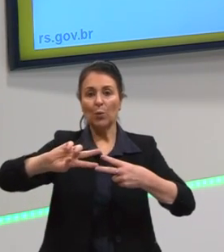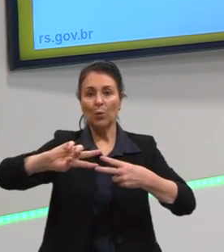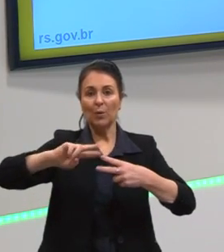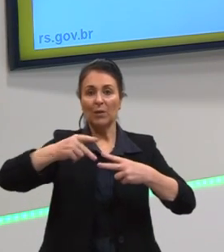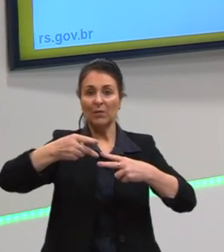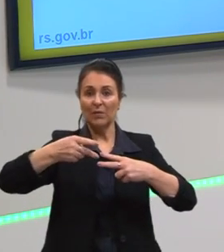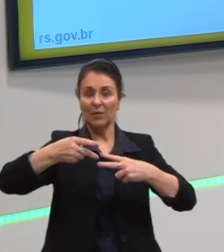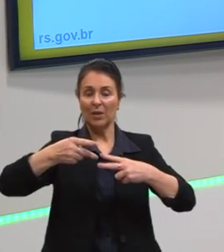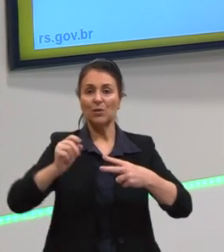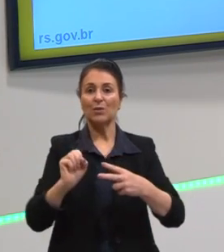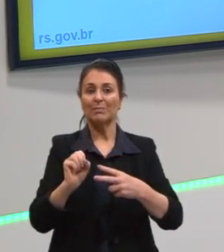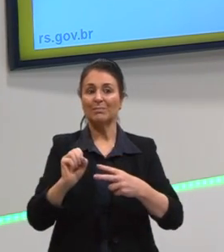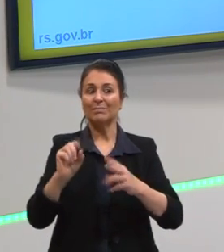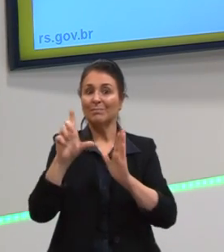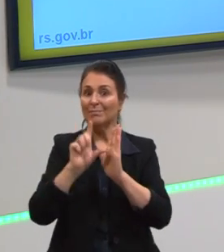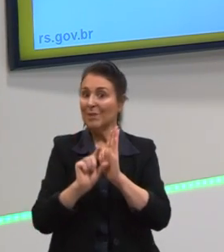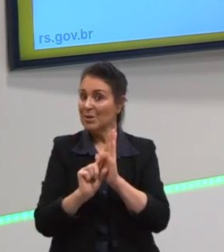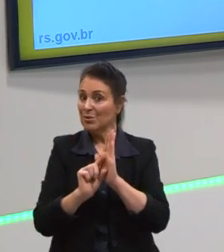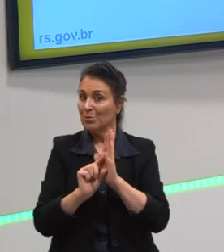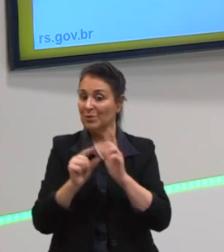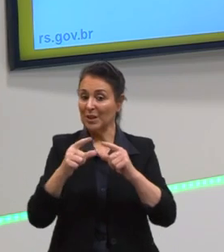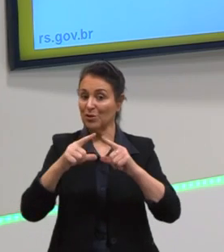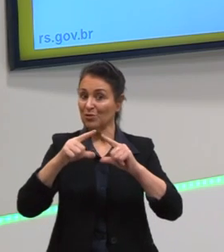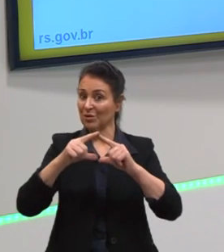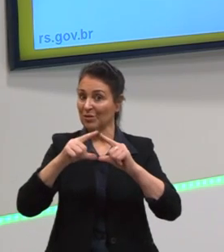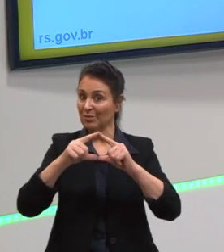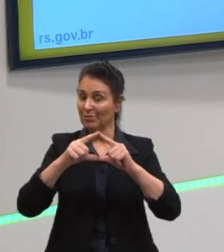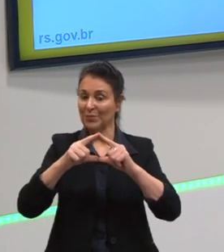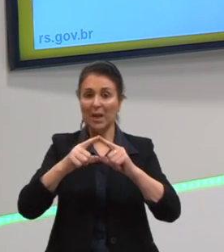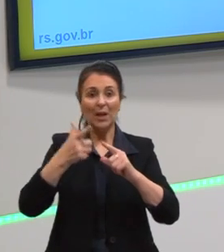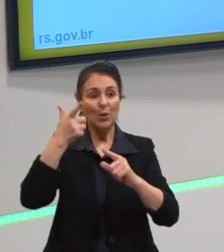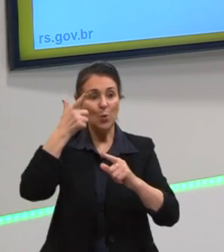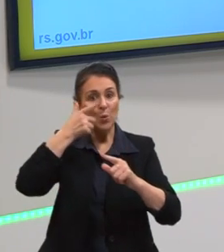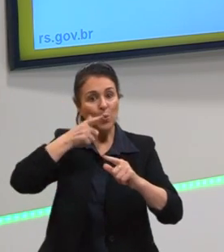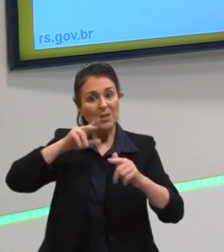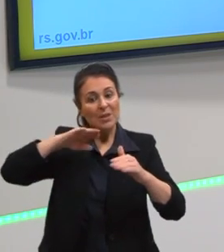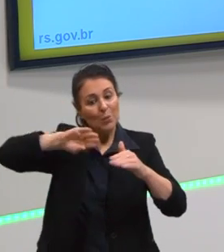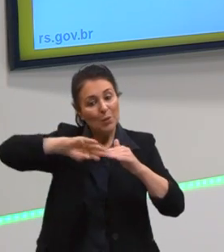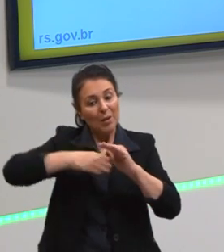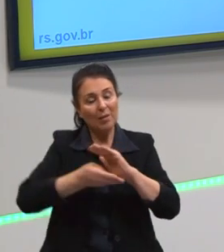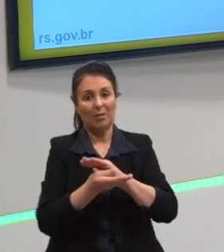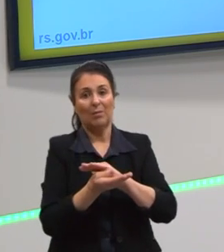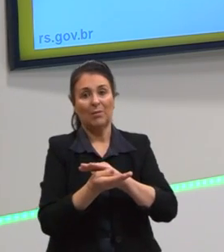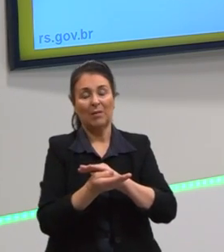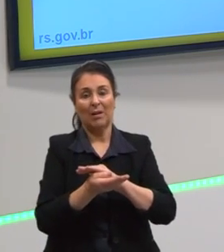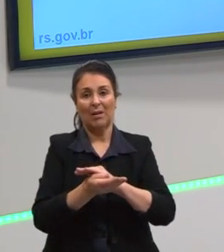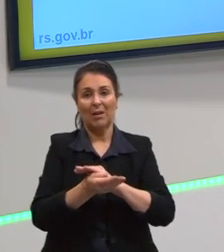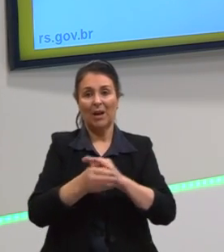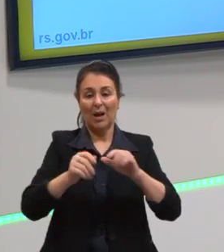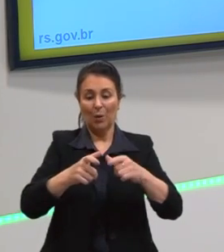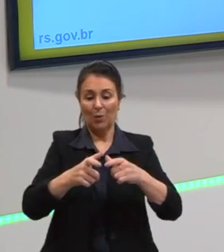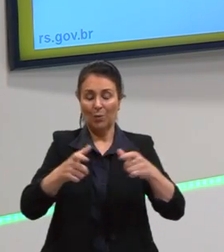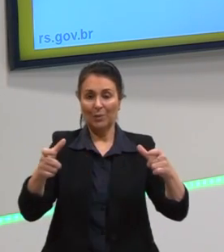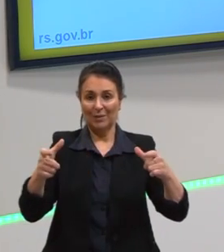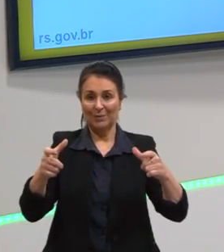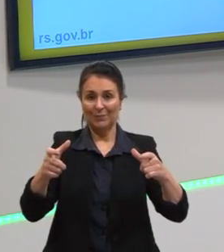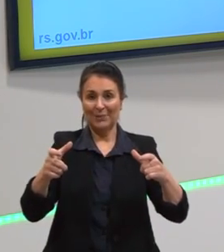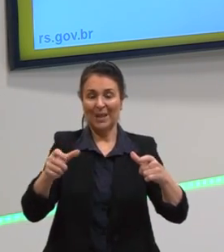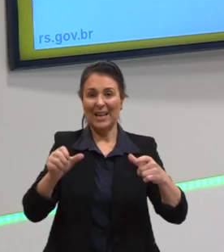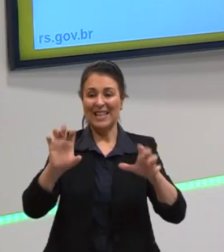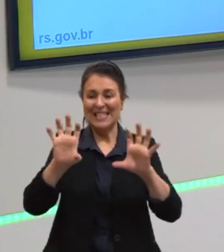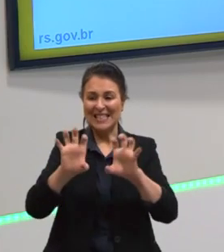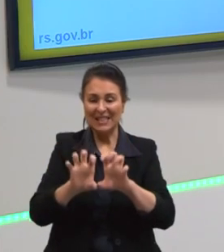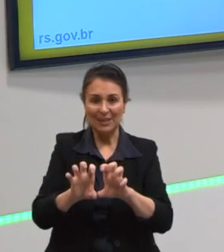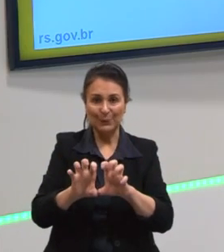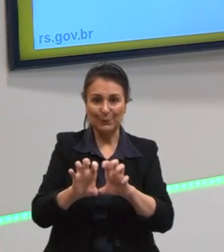baixo. Que não conseguia se adaptar à dilatação do piso. O rejunte seco, que chama. Então, são coisas,